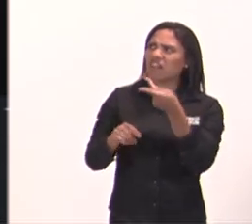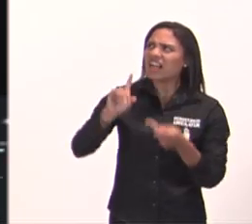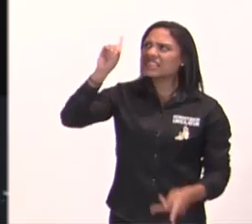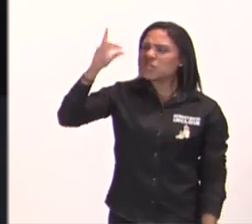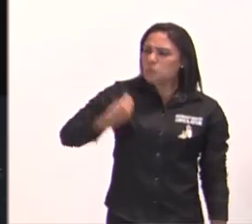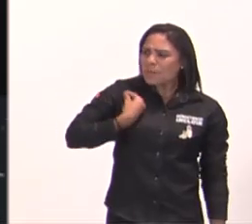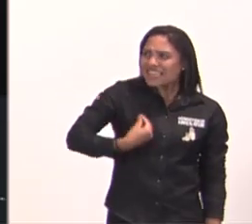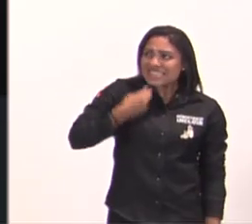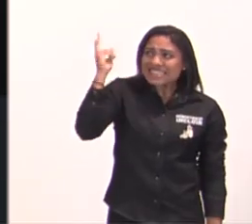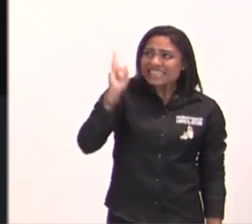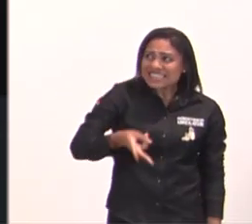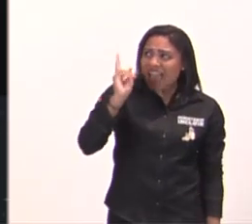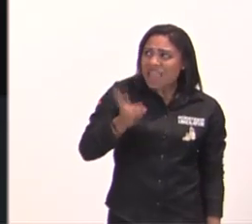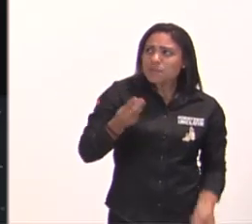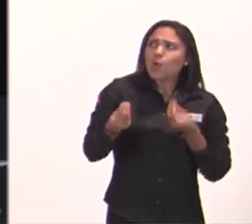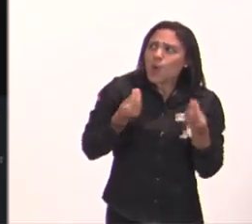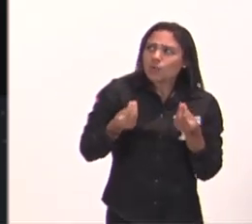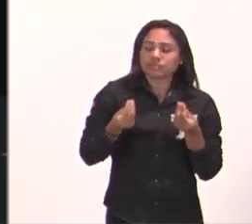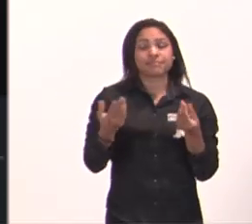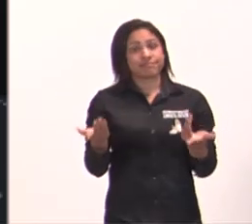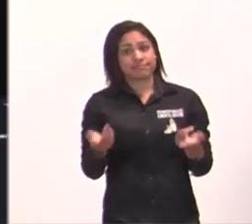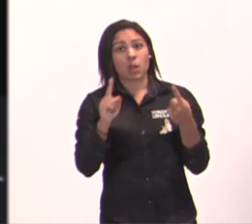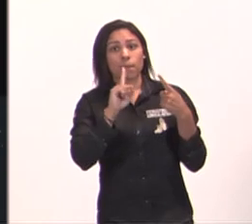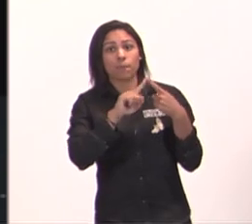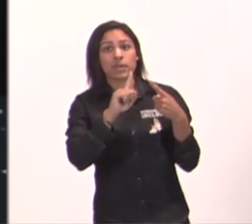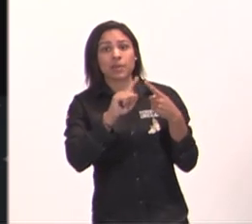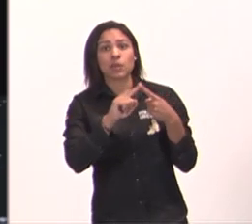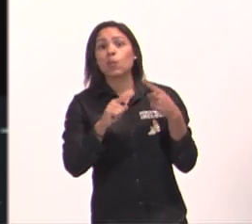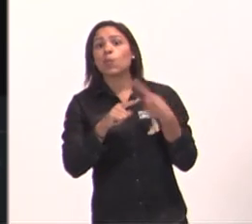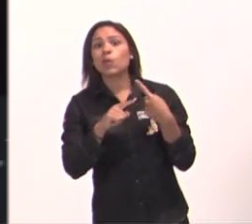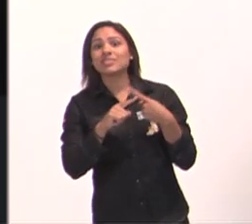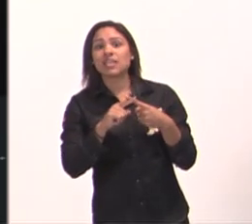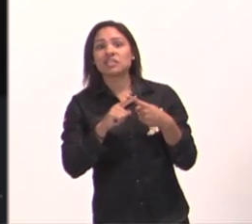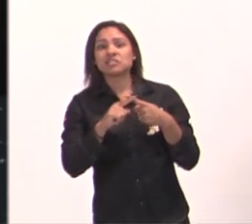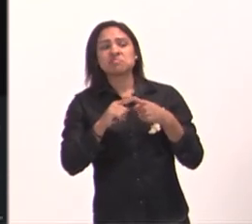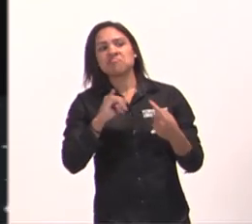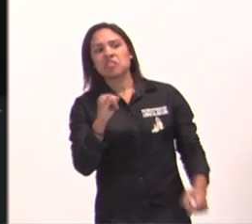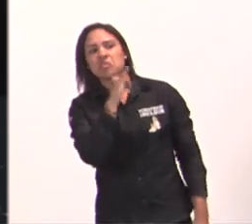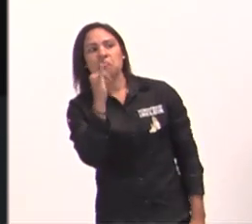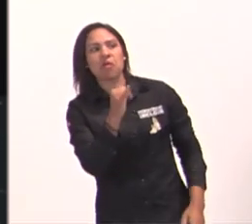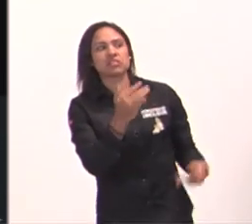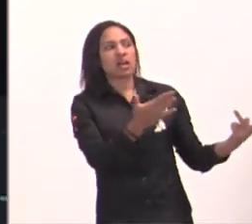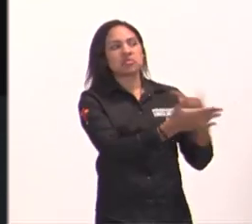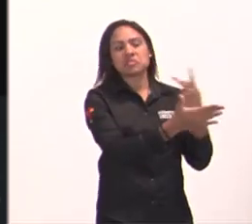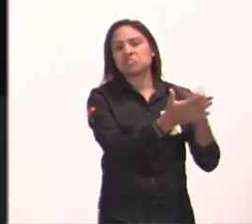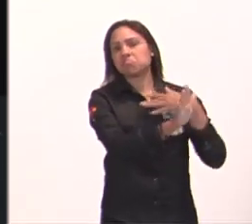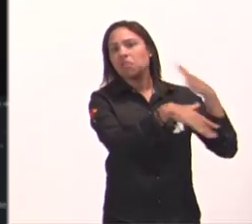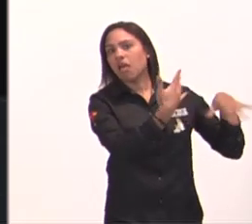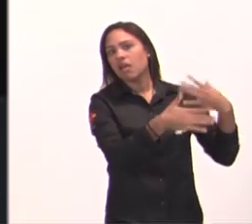Por que que é sempre presente? Primeiro, porque independe do que aconteça, o auxílio de Deus